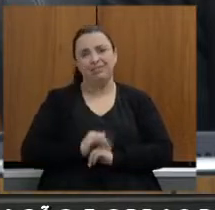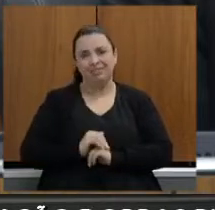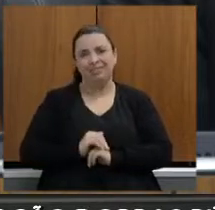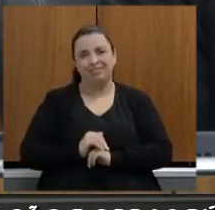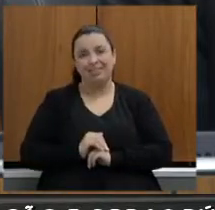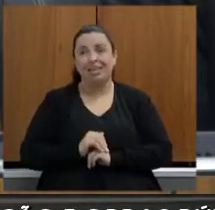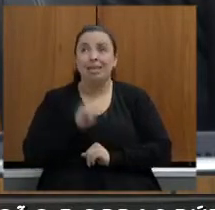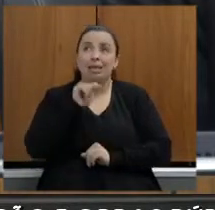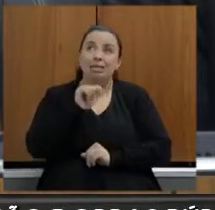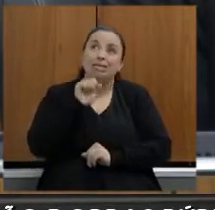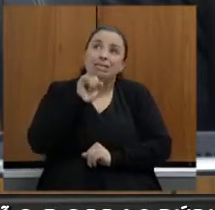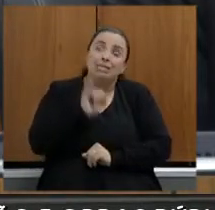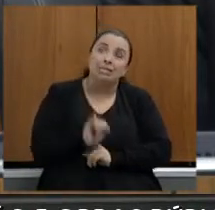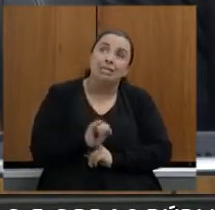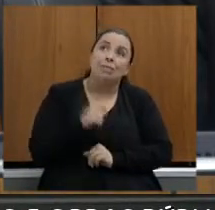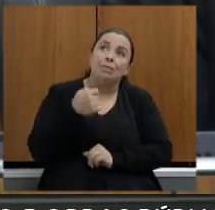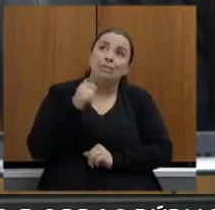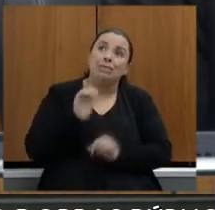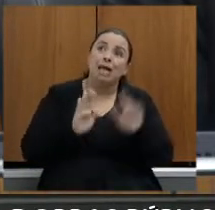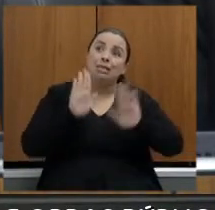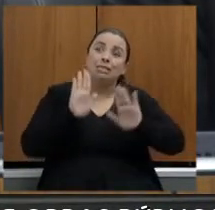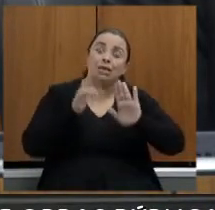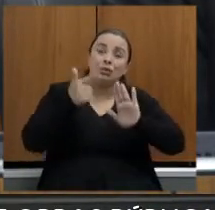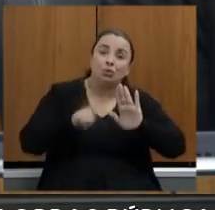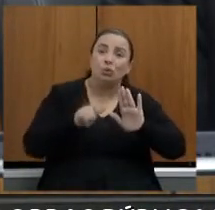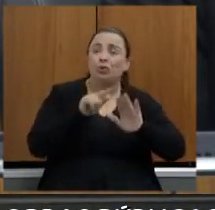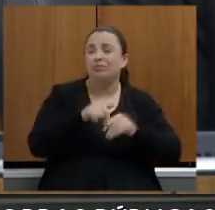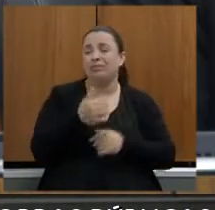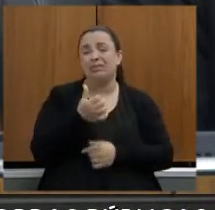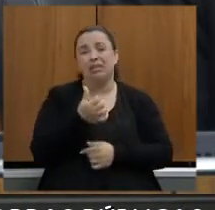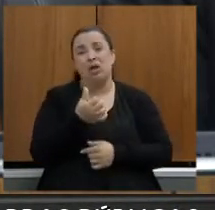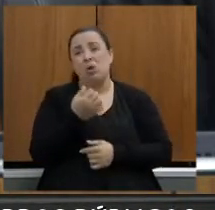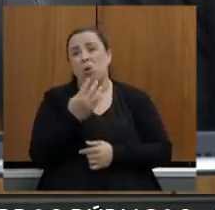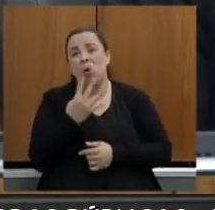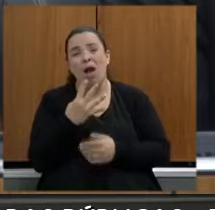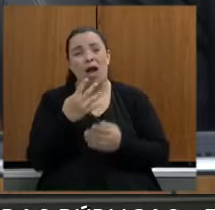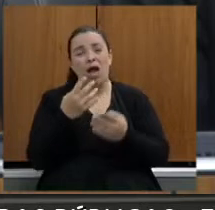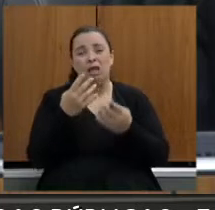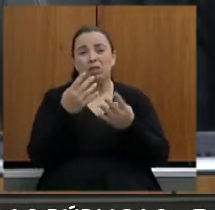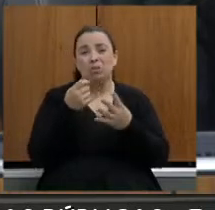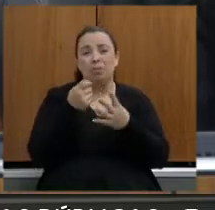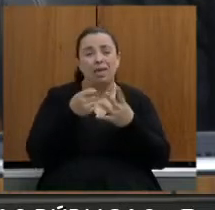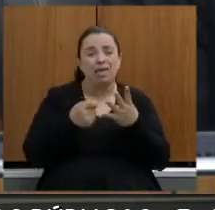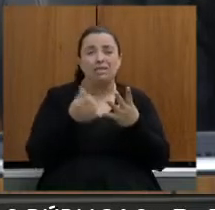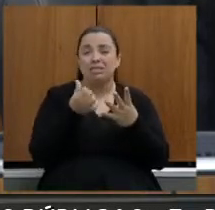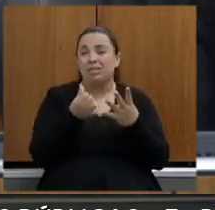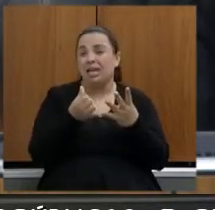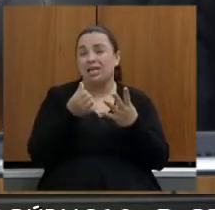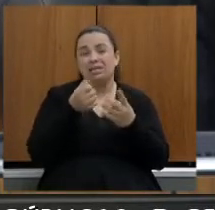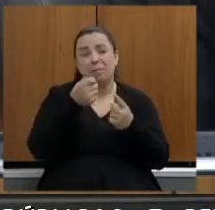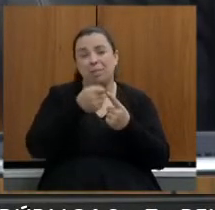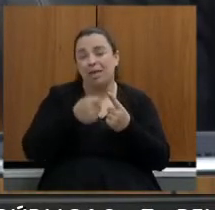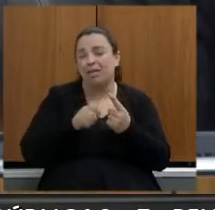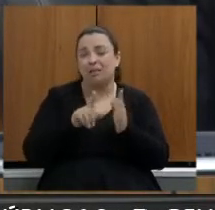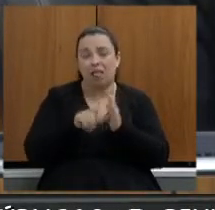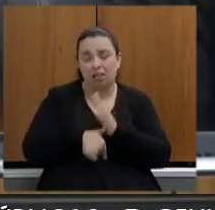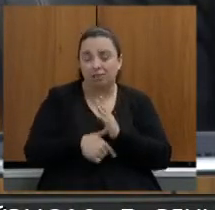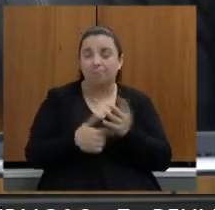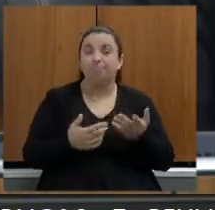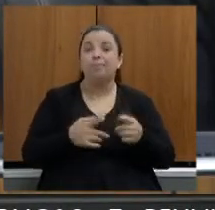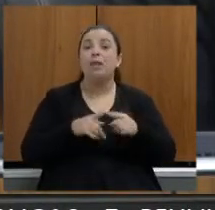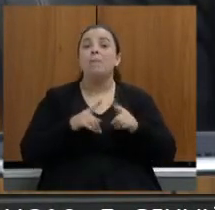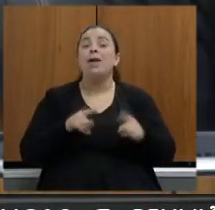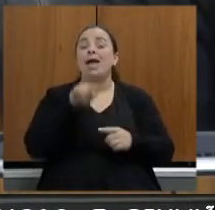ceifaria aí três a quatro meses de prazo atrasaria e essa é uma prioridade